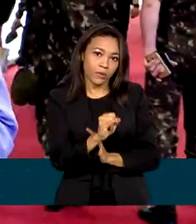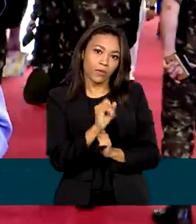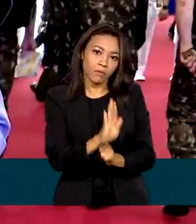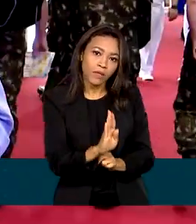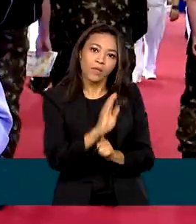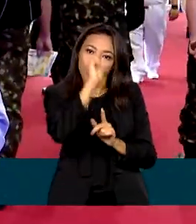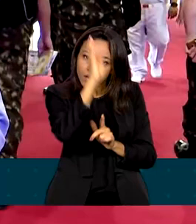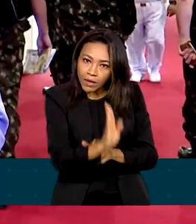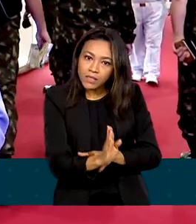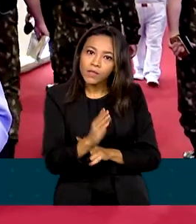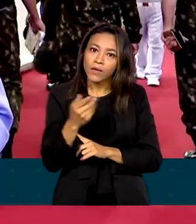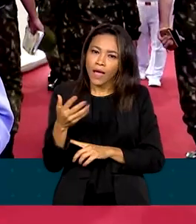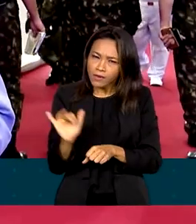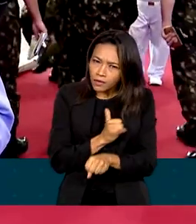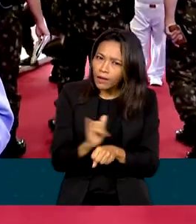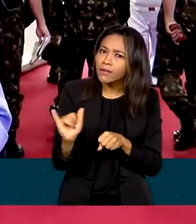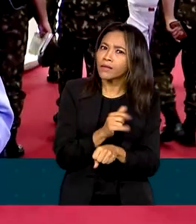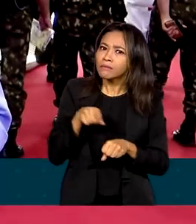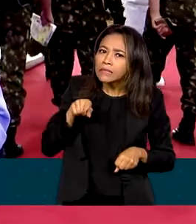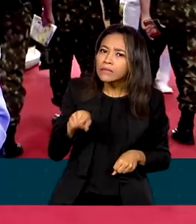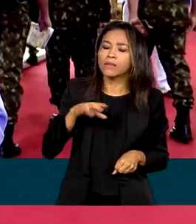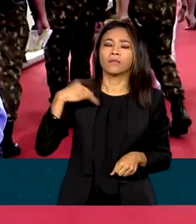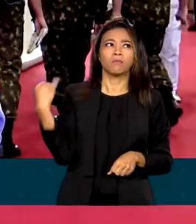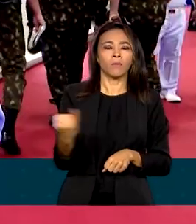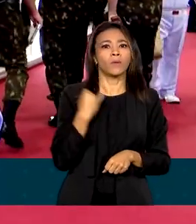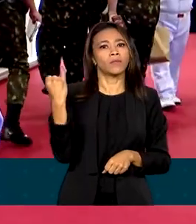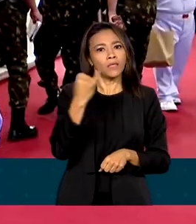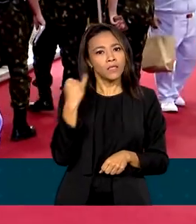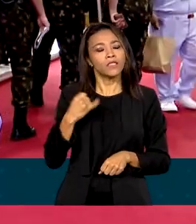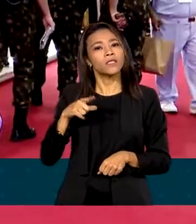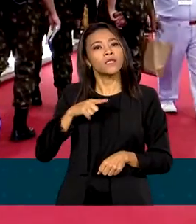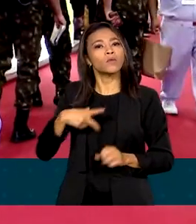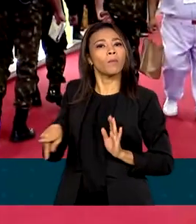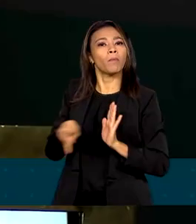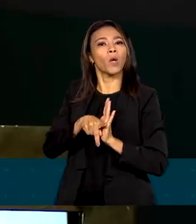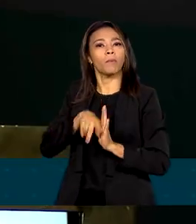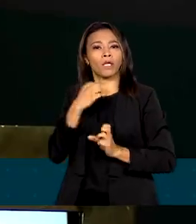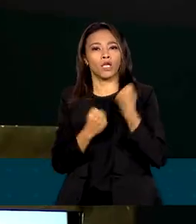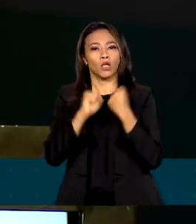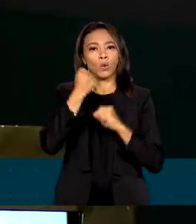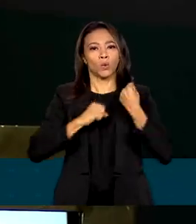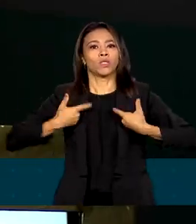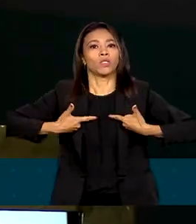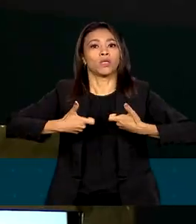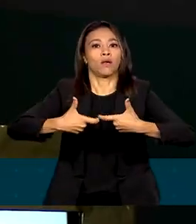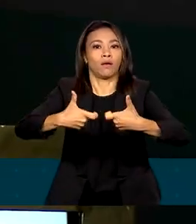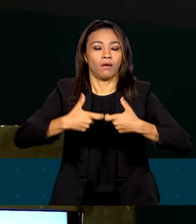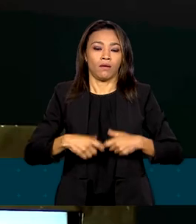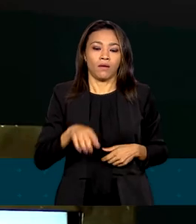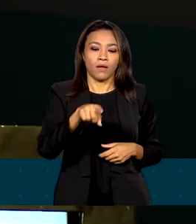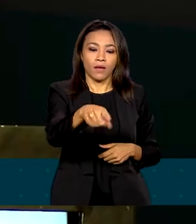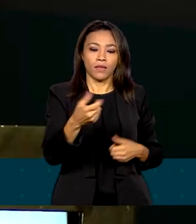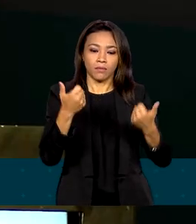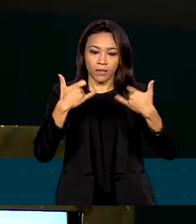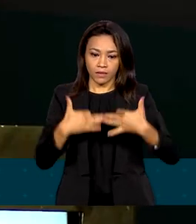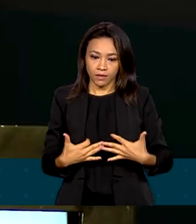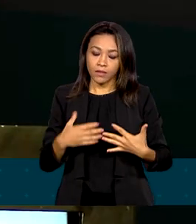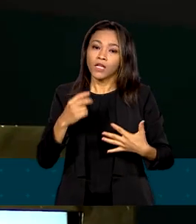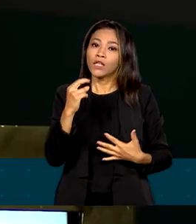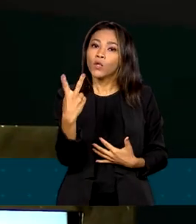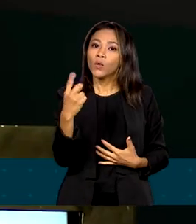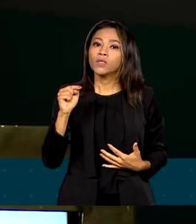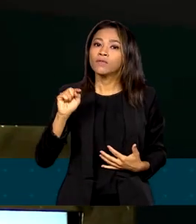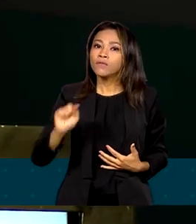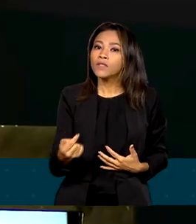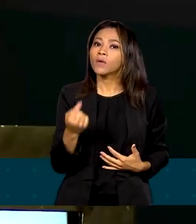estratégicos, é importante para o Brasil ter sua própria indústria bélica. A indústria de defesa participa com 2,2